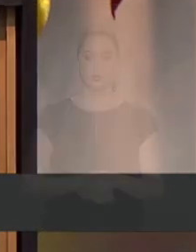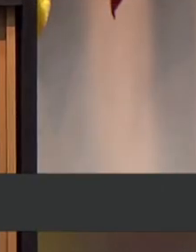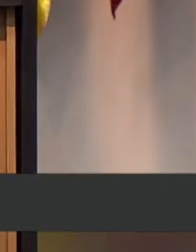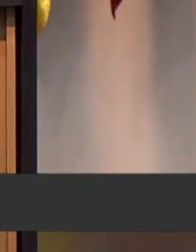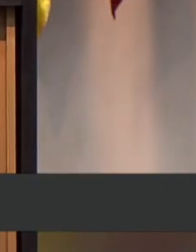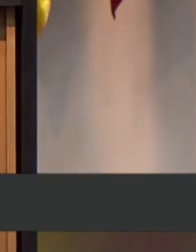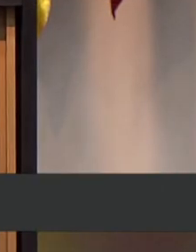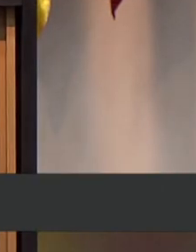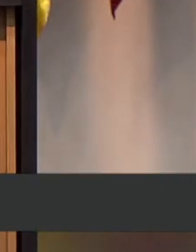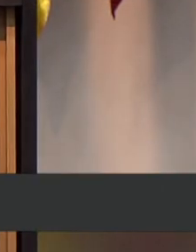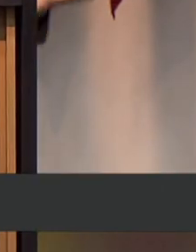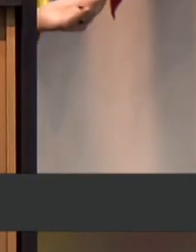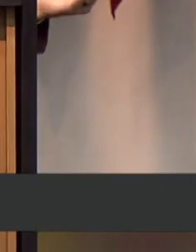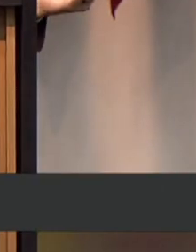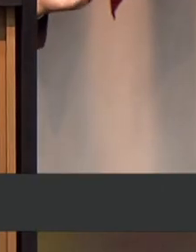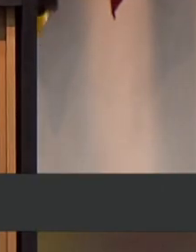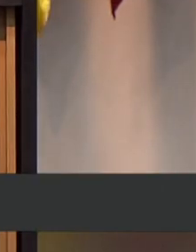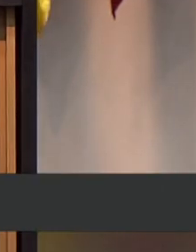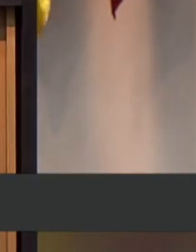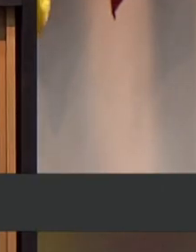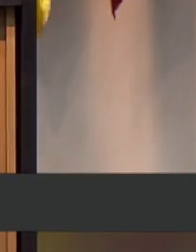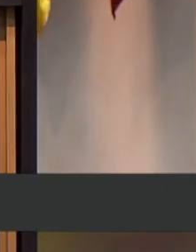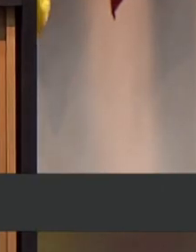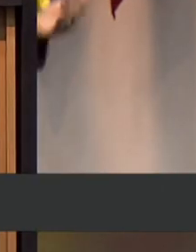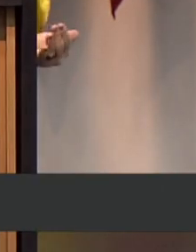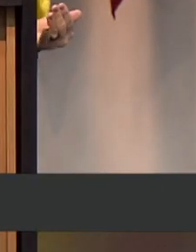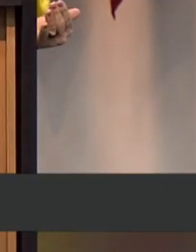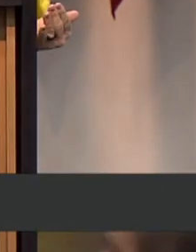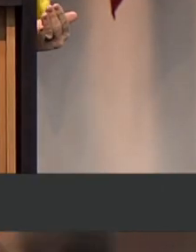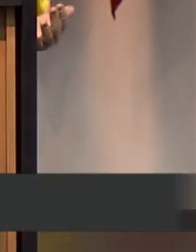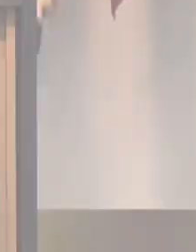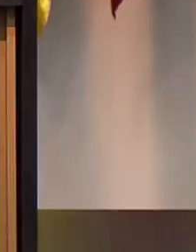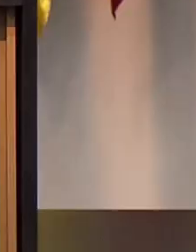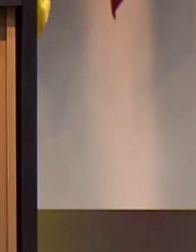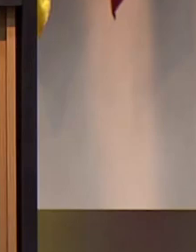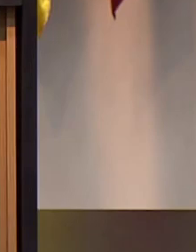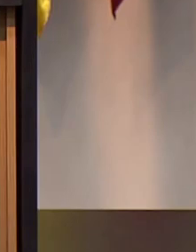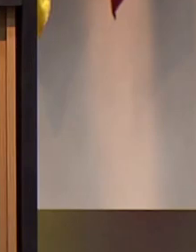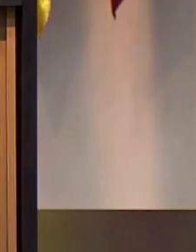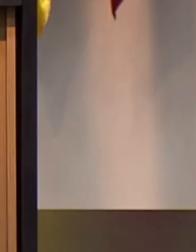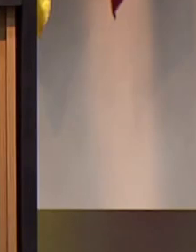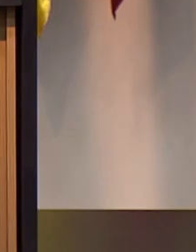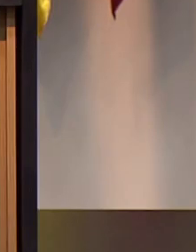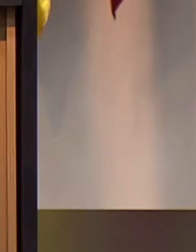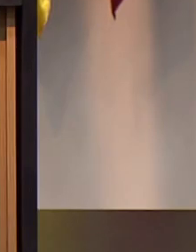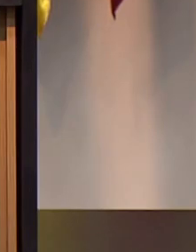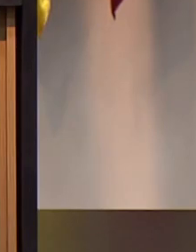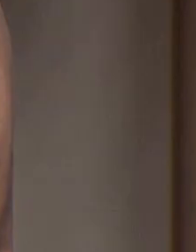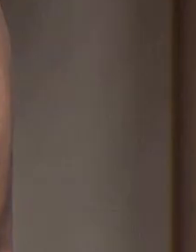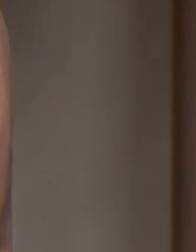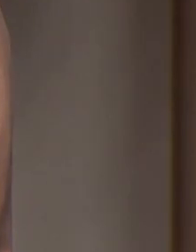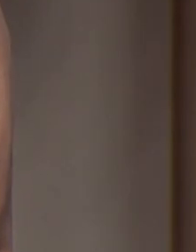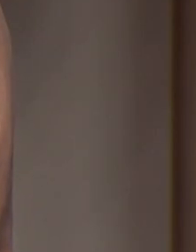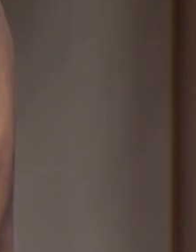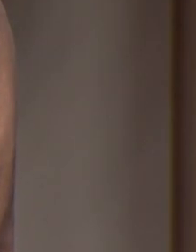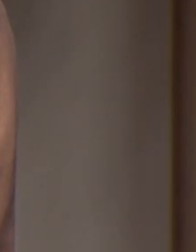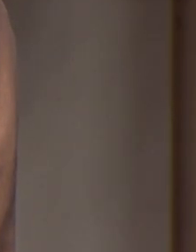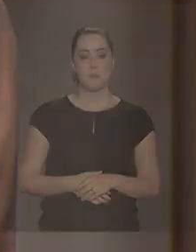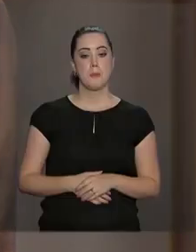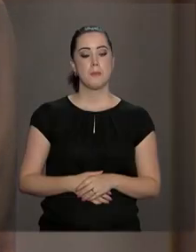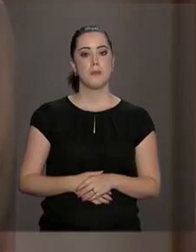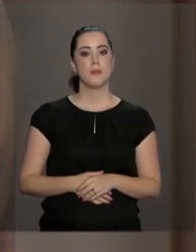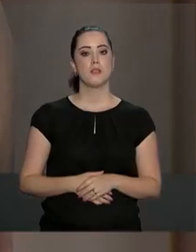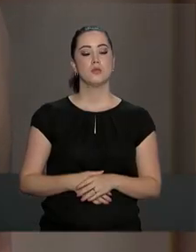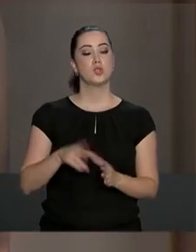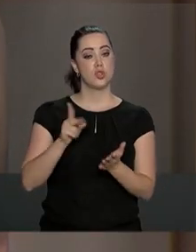agora, em cima das demandas que foram trazidas do que foi pedido. O decreto sai a semana que vem. Na verdade, o que a